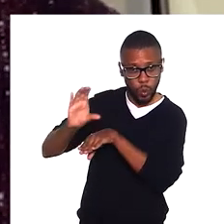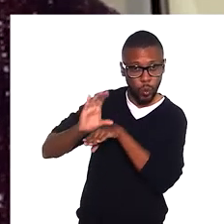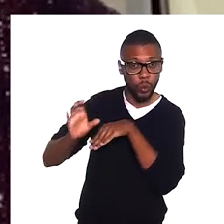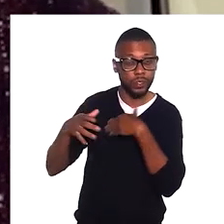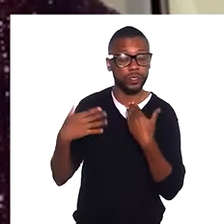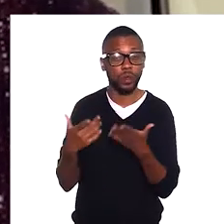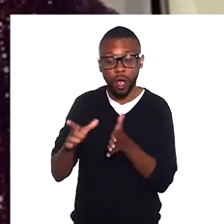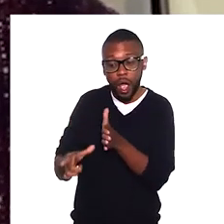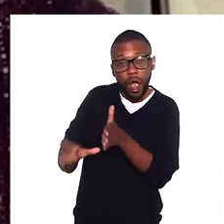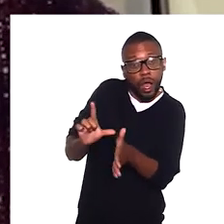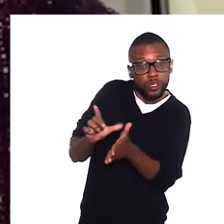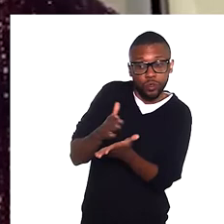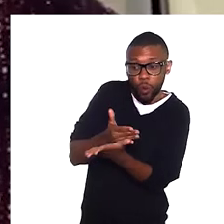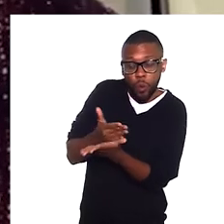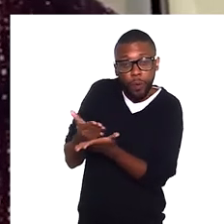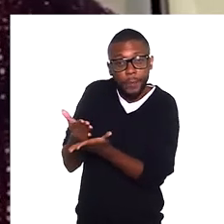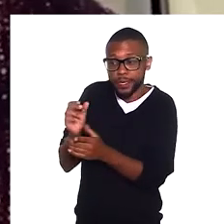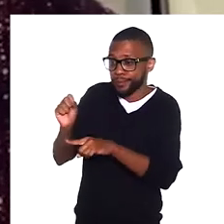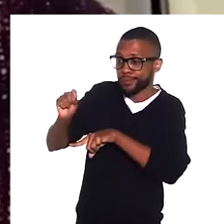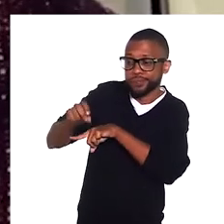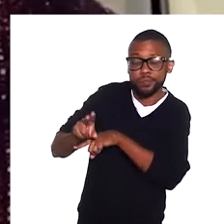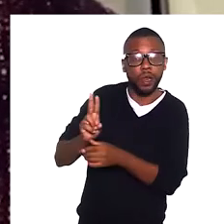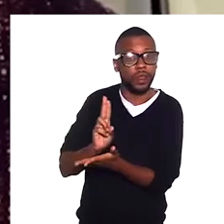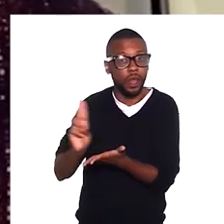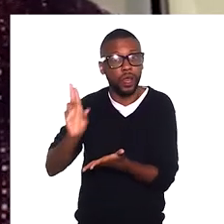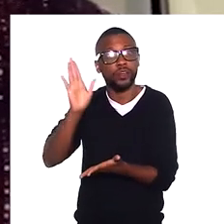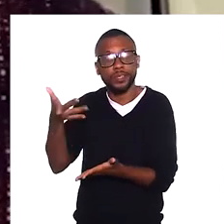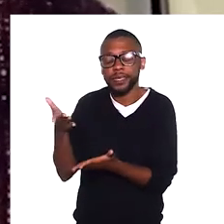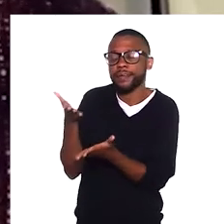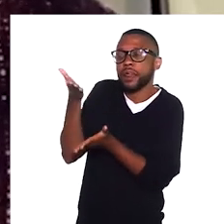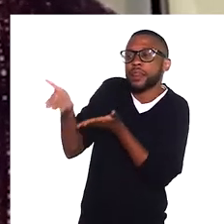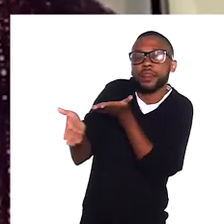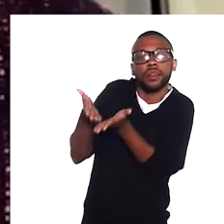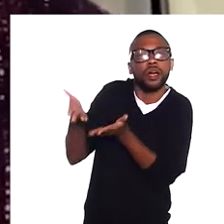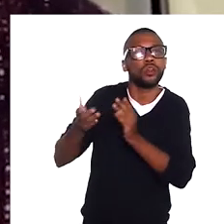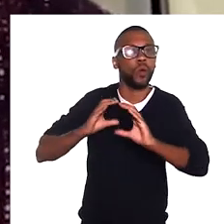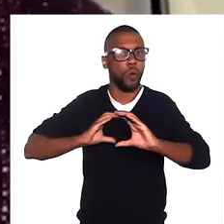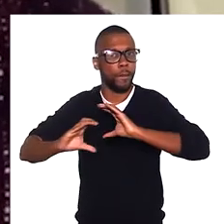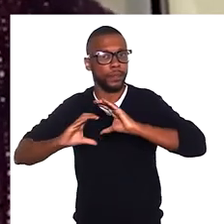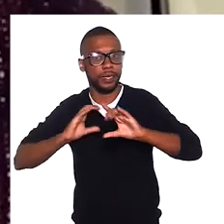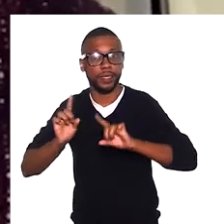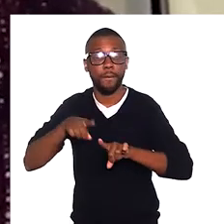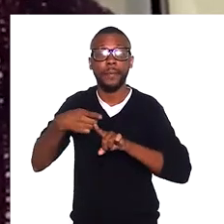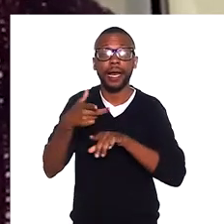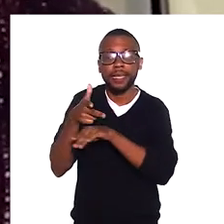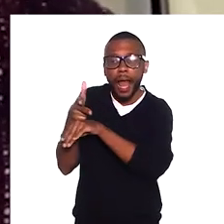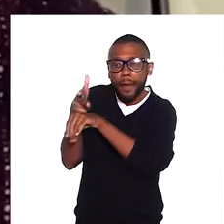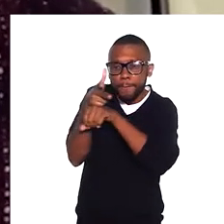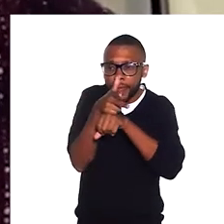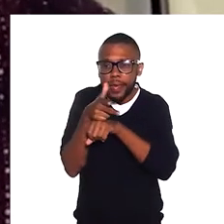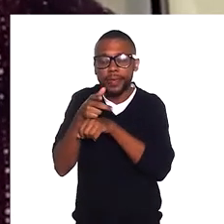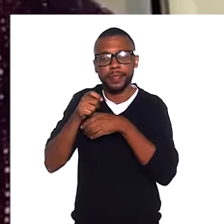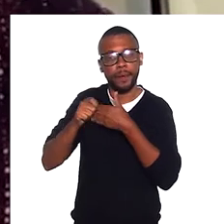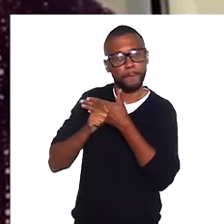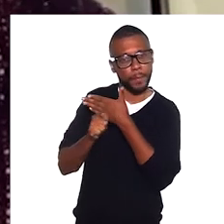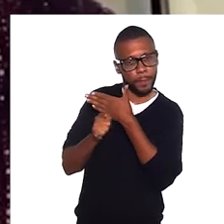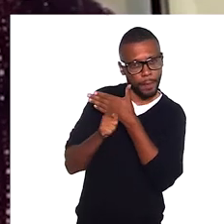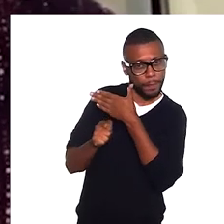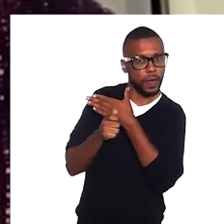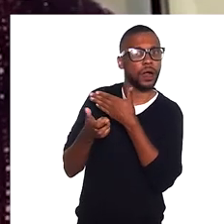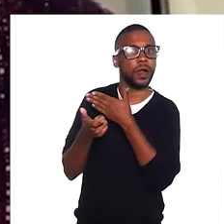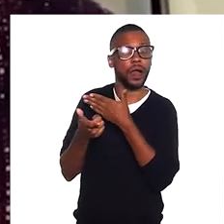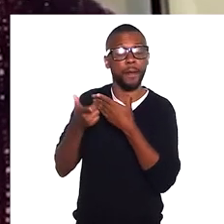antes de eu começar a universidade, eu já estava lidando com comunicação e com imprensa negra. Então, a minha